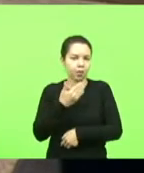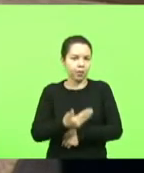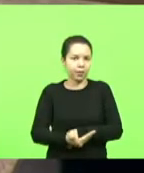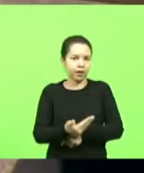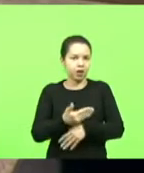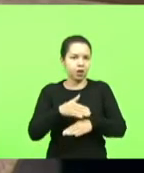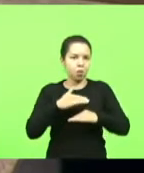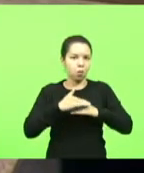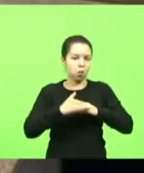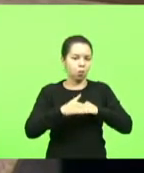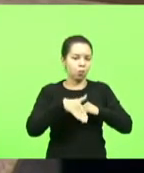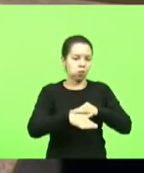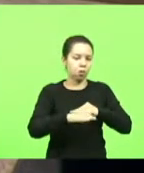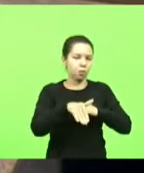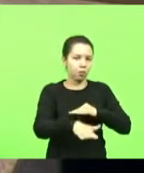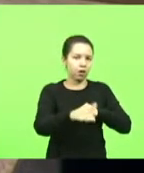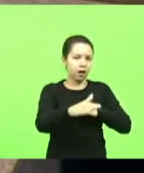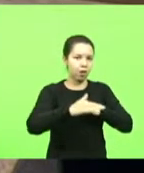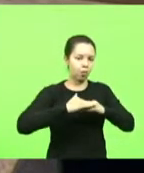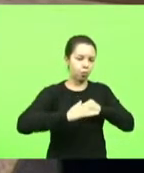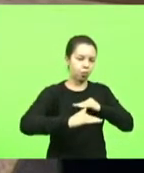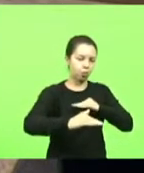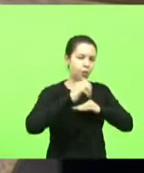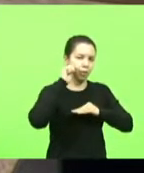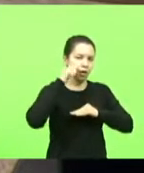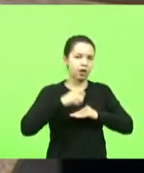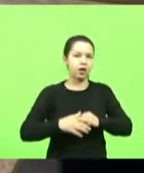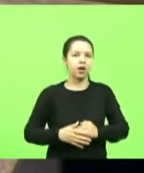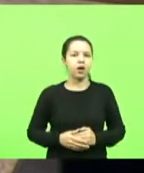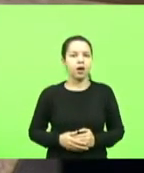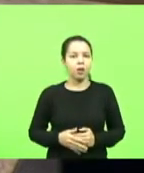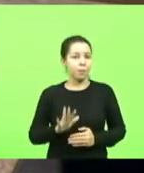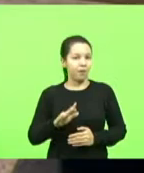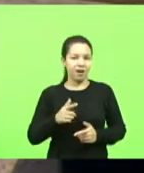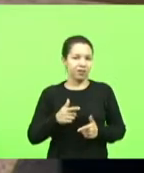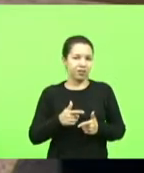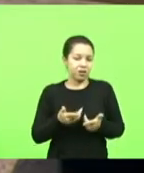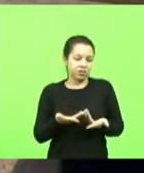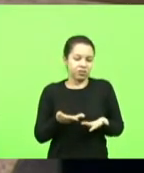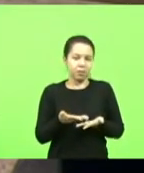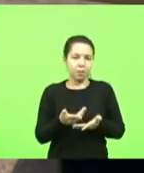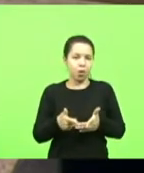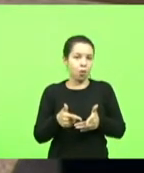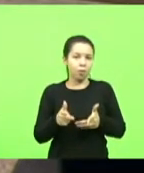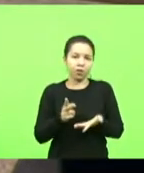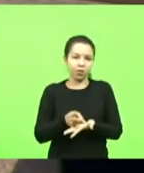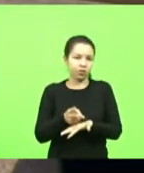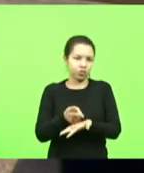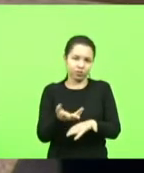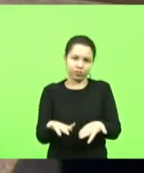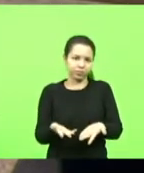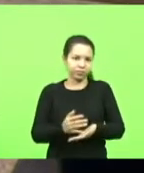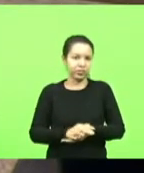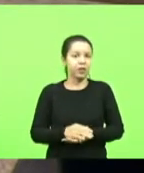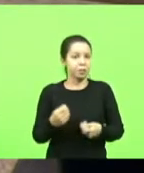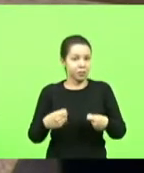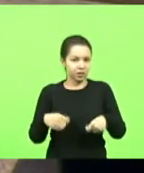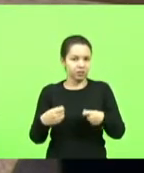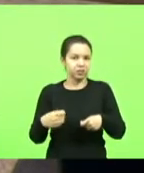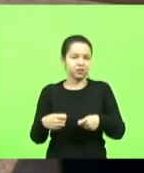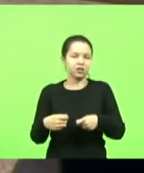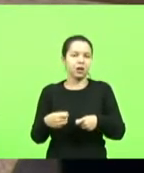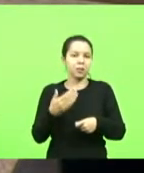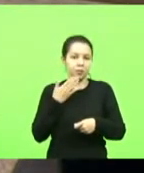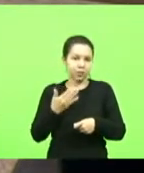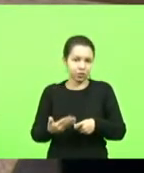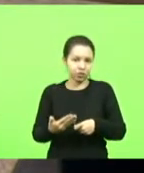suficiente que não resolve o problema que faça aí uma licitação para fazer o projeto de revitalização daquela rodovia já que